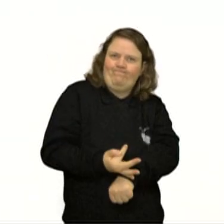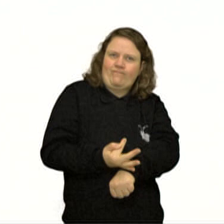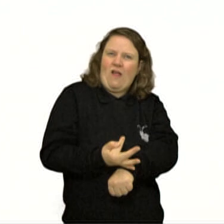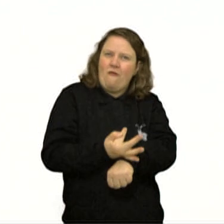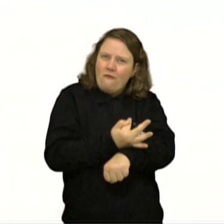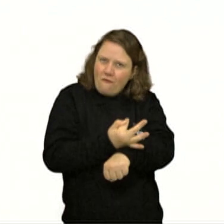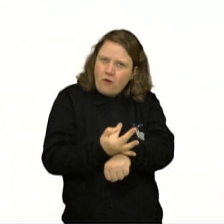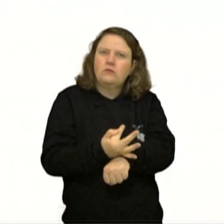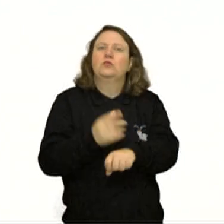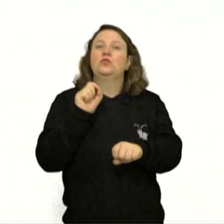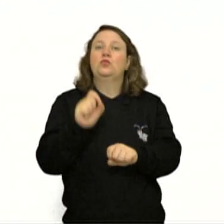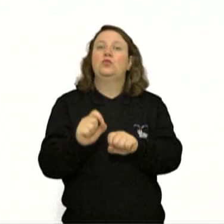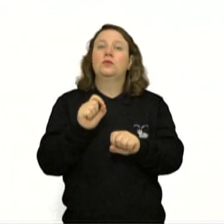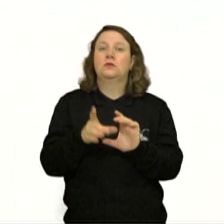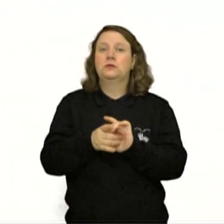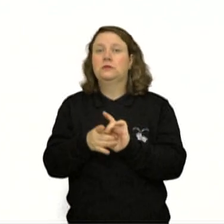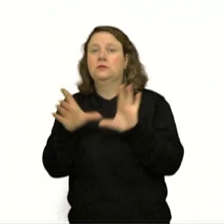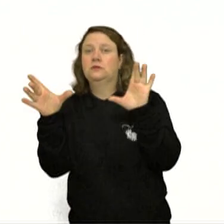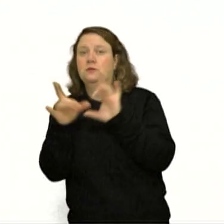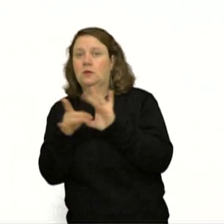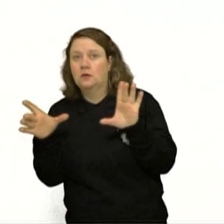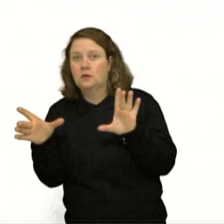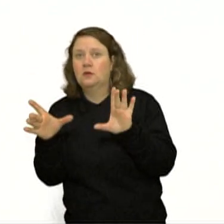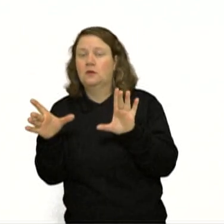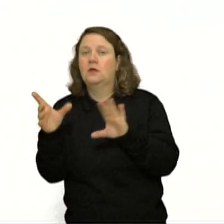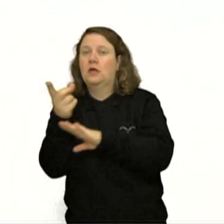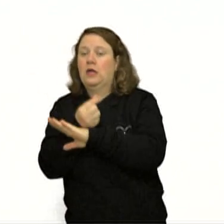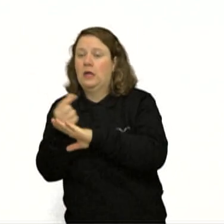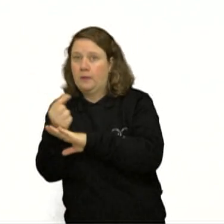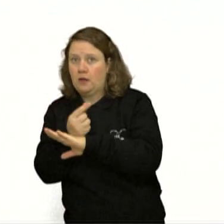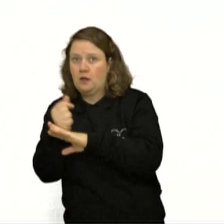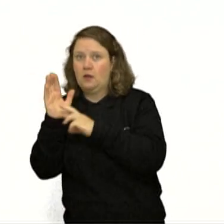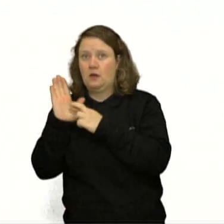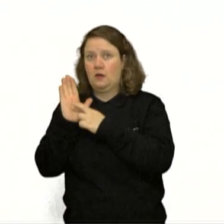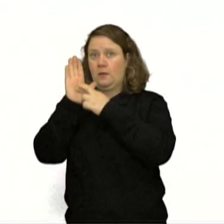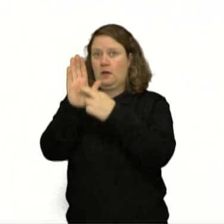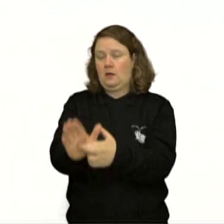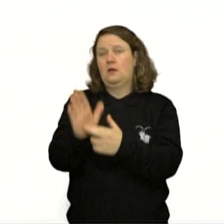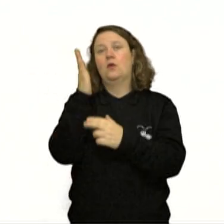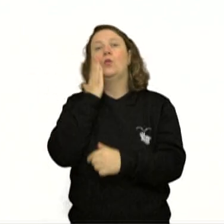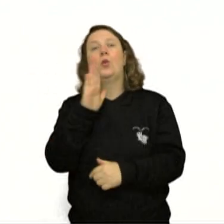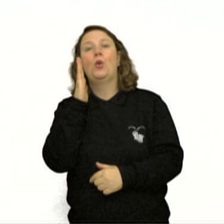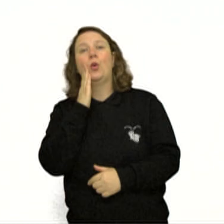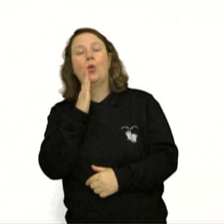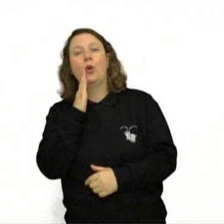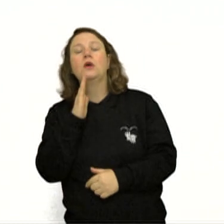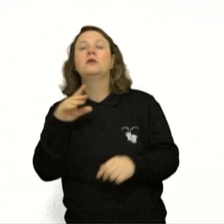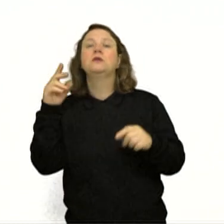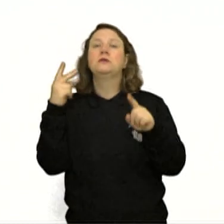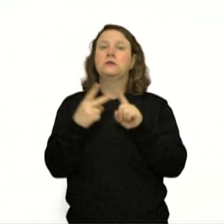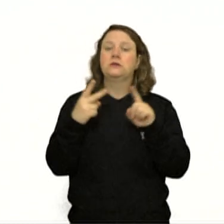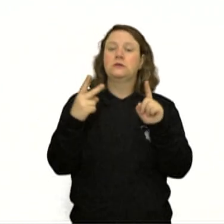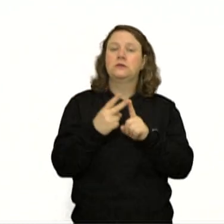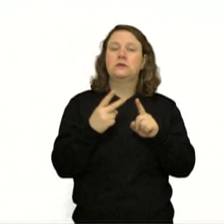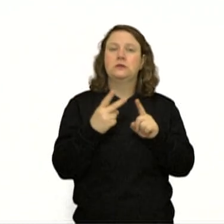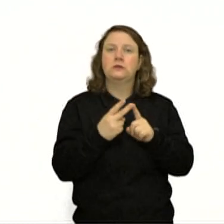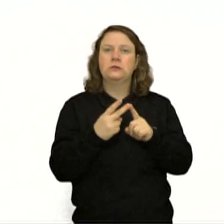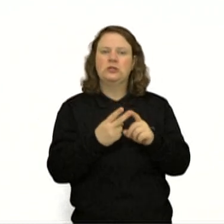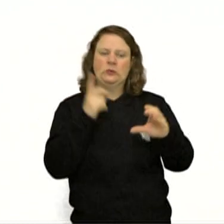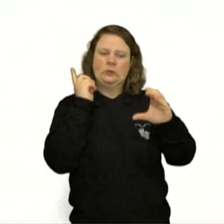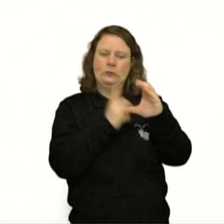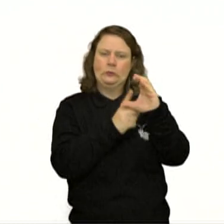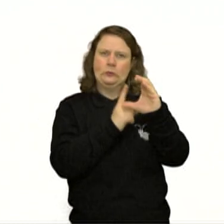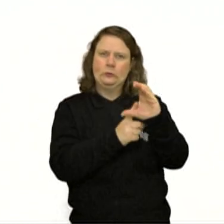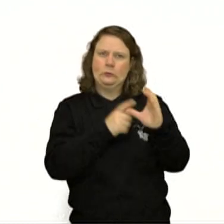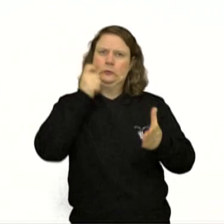democracias capitalistas ocidentais, aqui representadas em azul nesse mapa, e as ditaduras comunistas